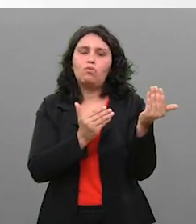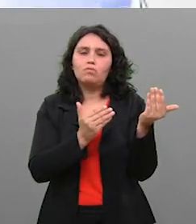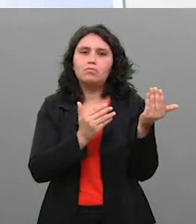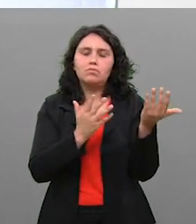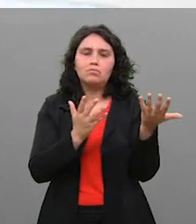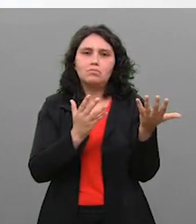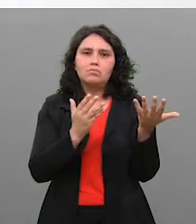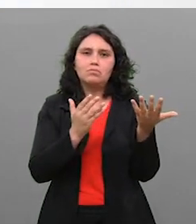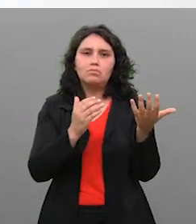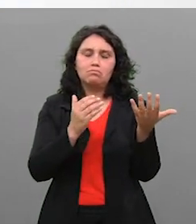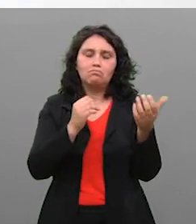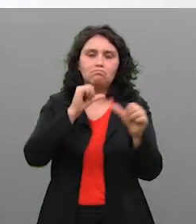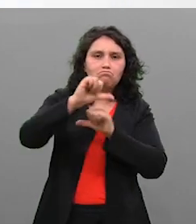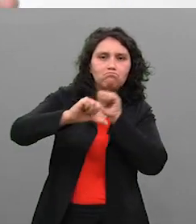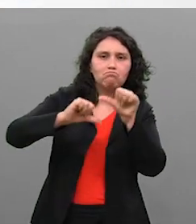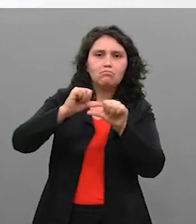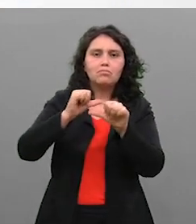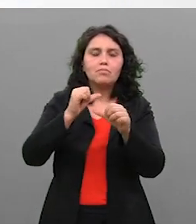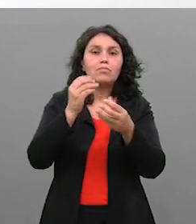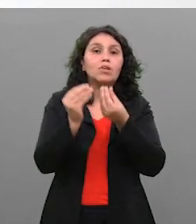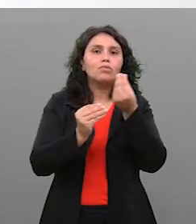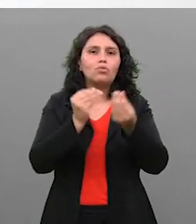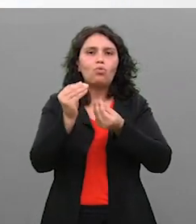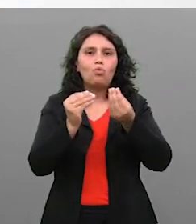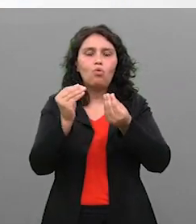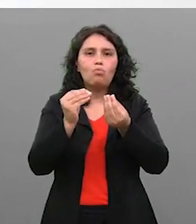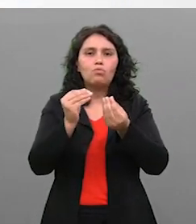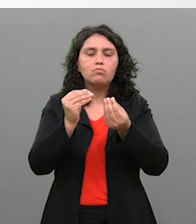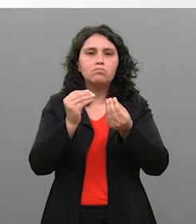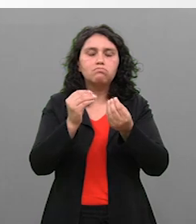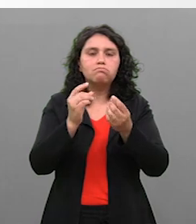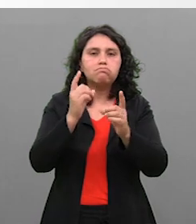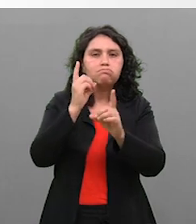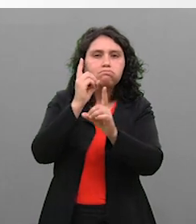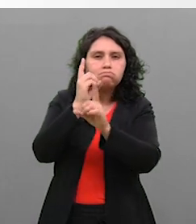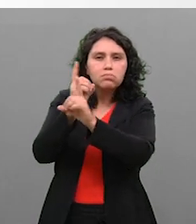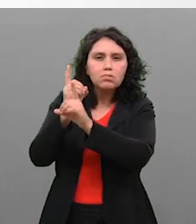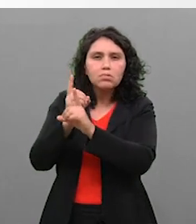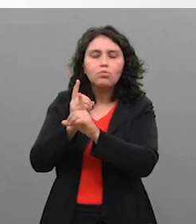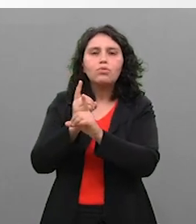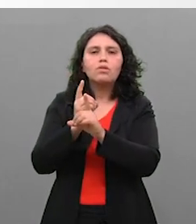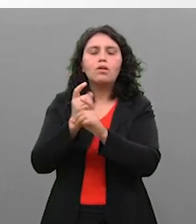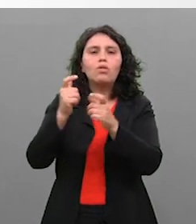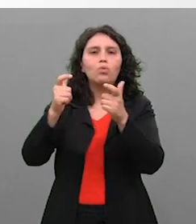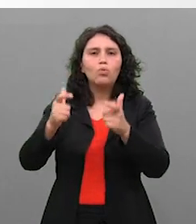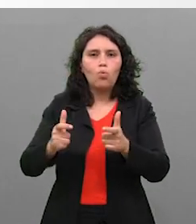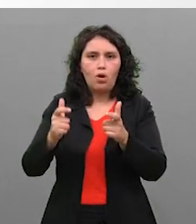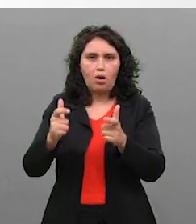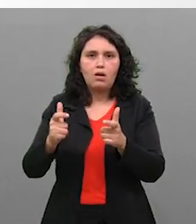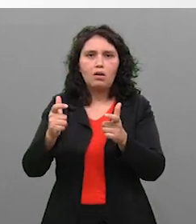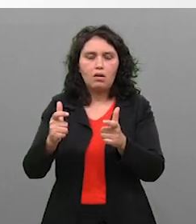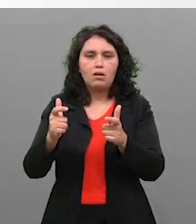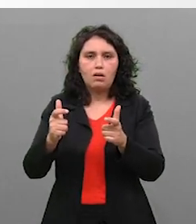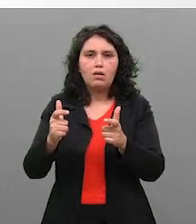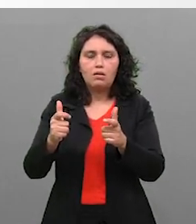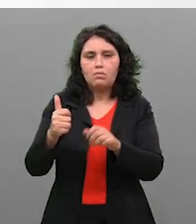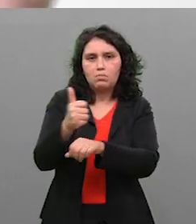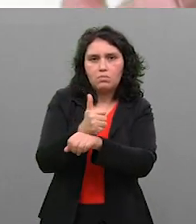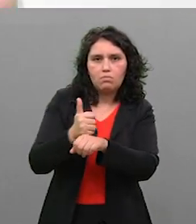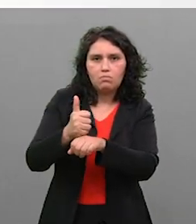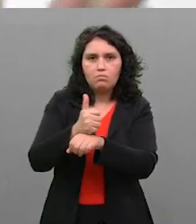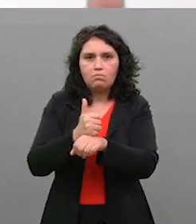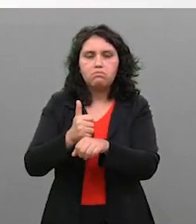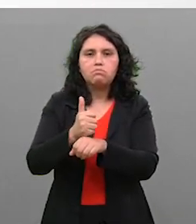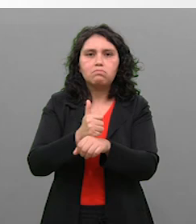Como identificar um procedimento que eu posso estar fazendo numa clínica estética simples, não